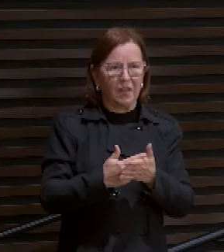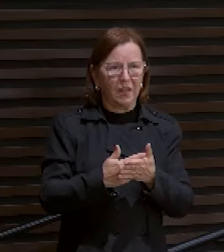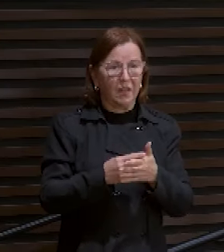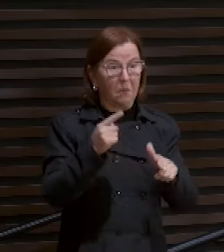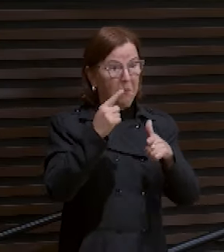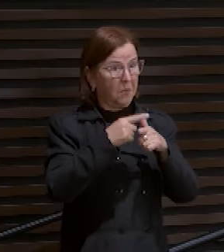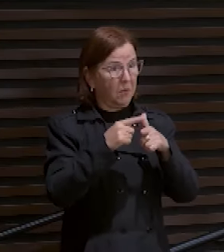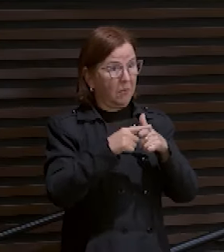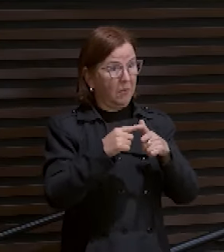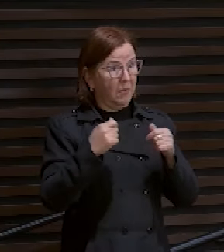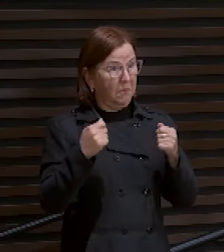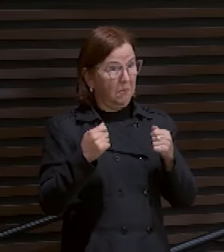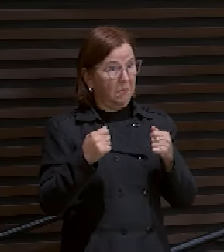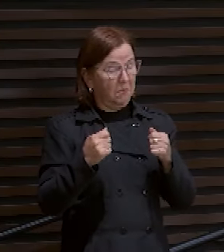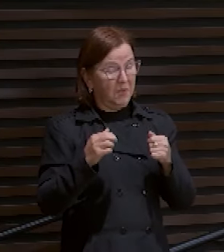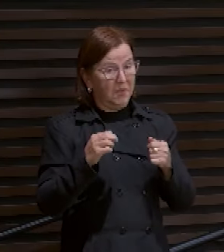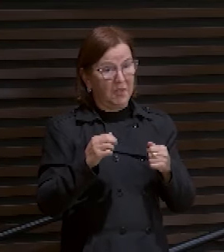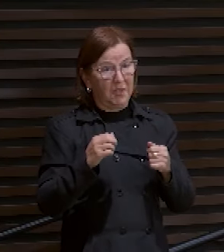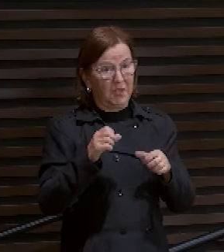problema que tem que resolver.